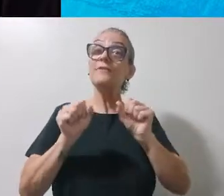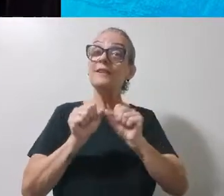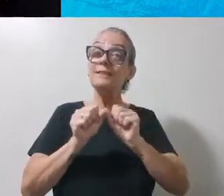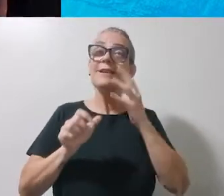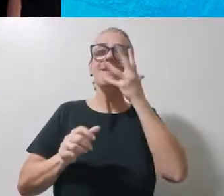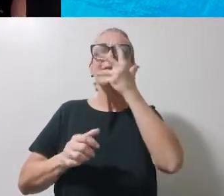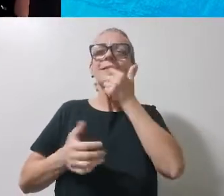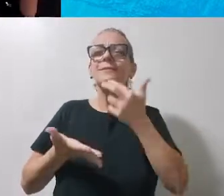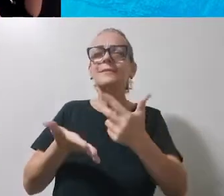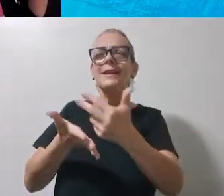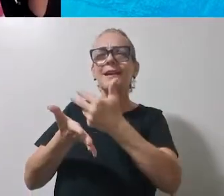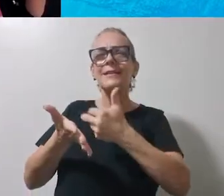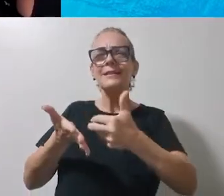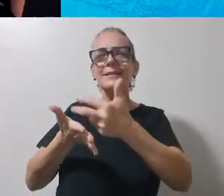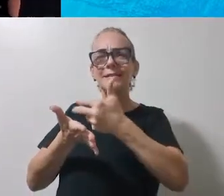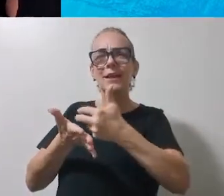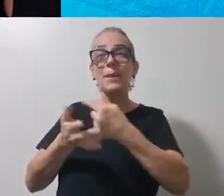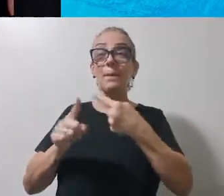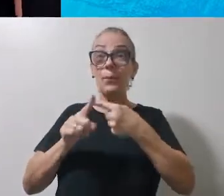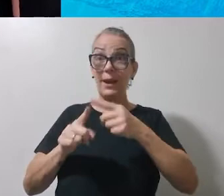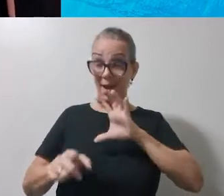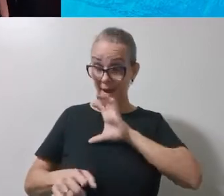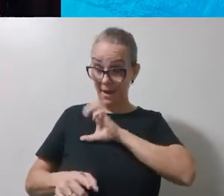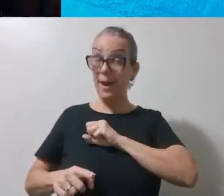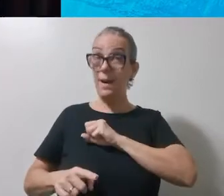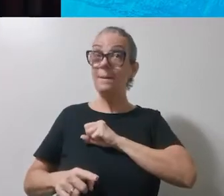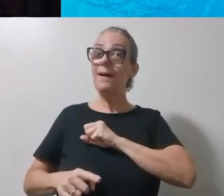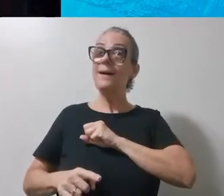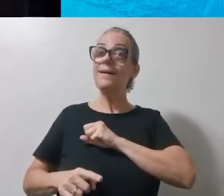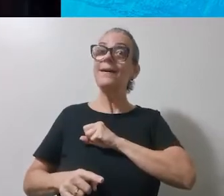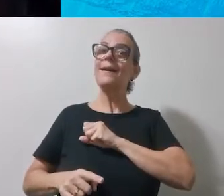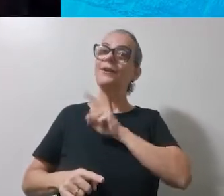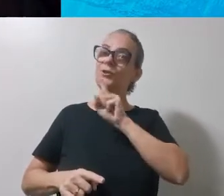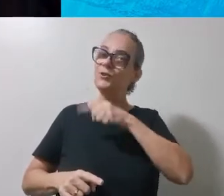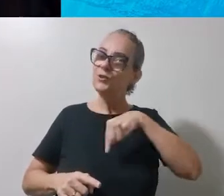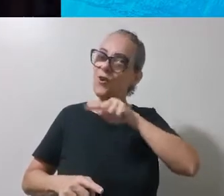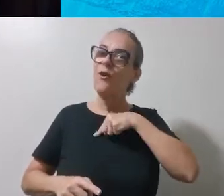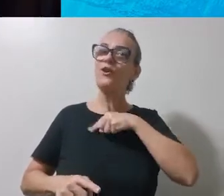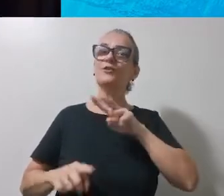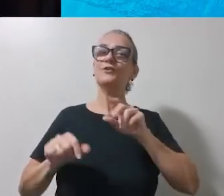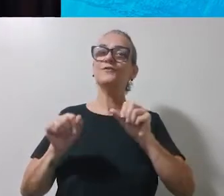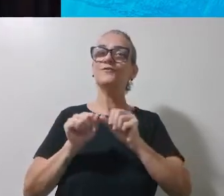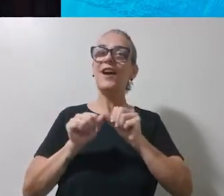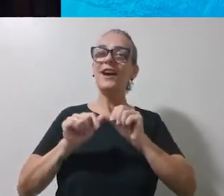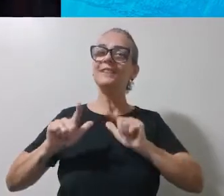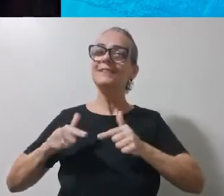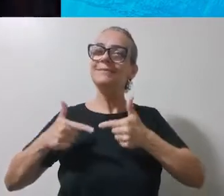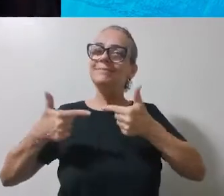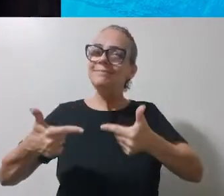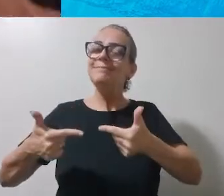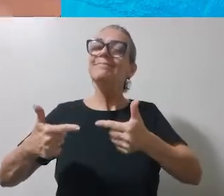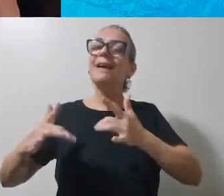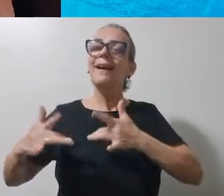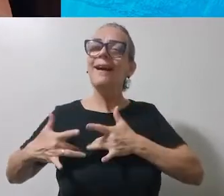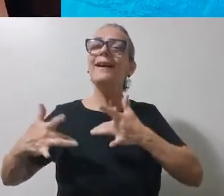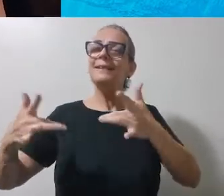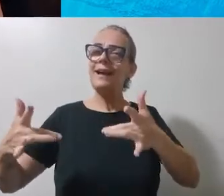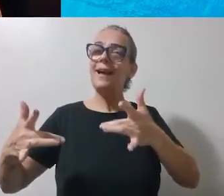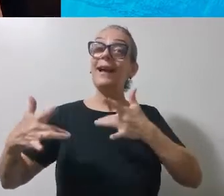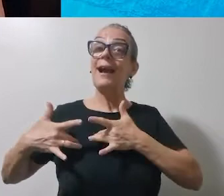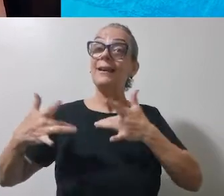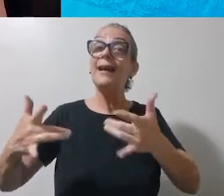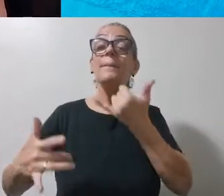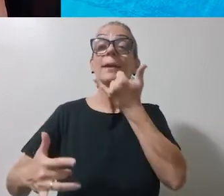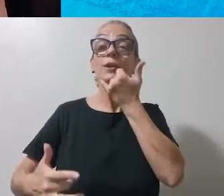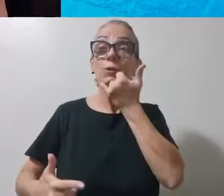se ama, a gente pratica a caridade, né? A caridade, aquela que perdoa, aquela que compreende. Mas também pode